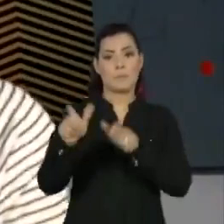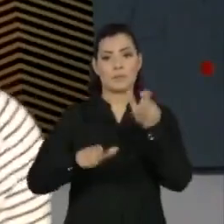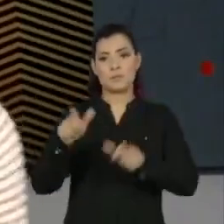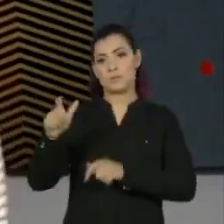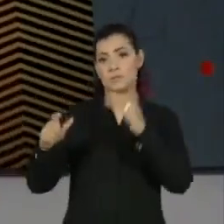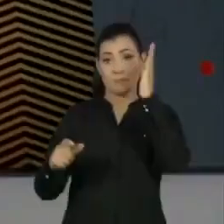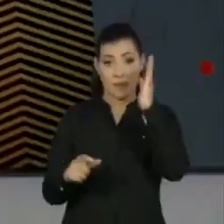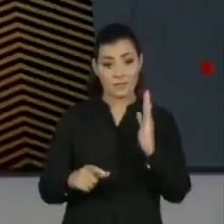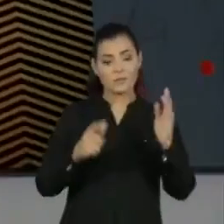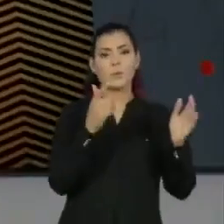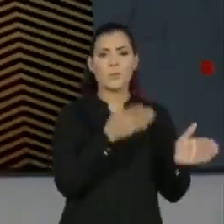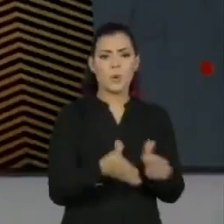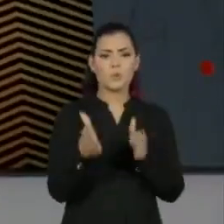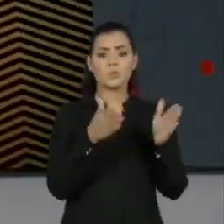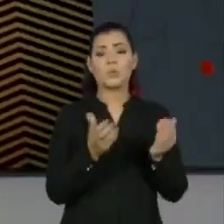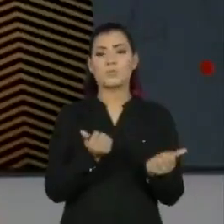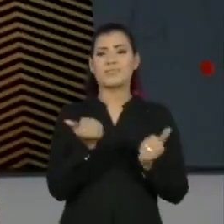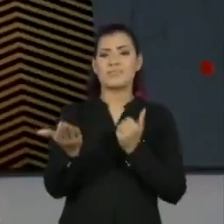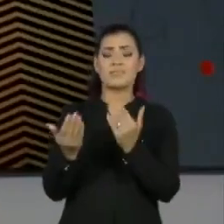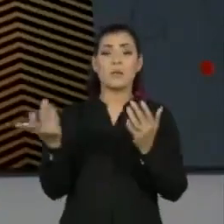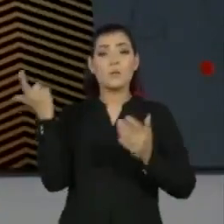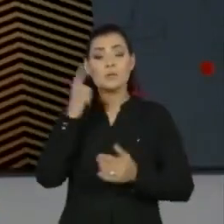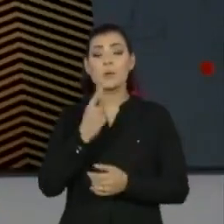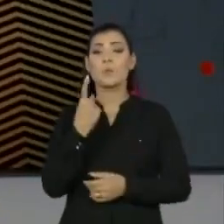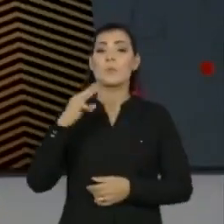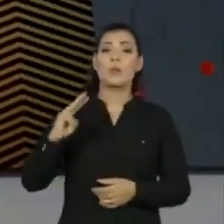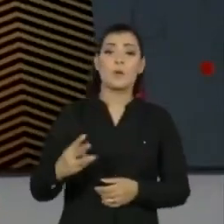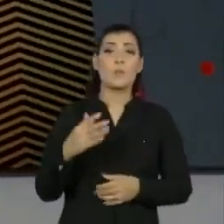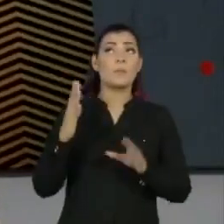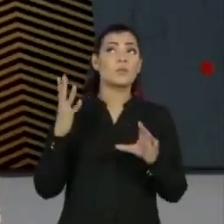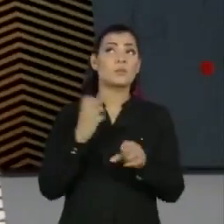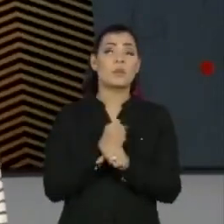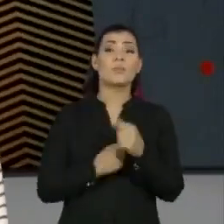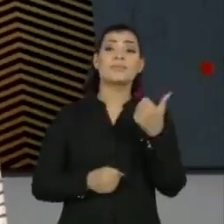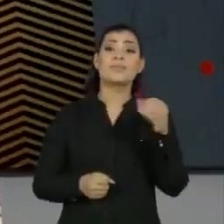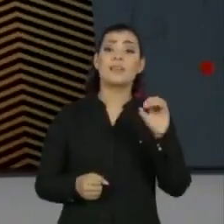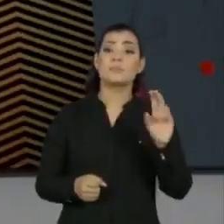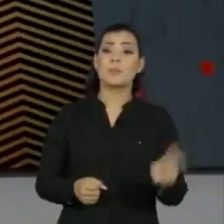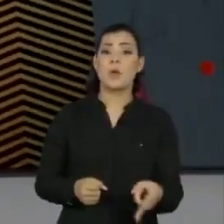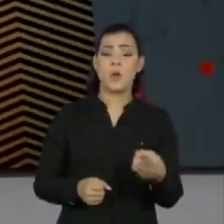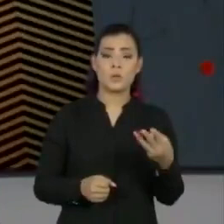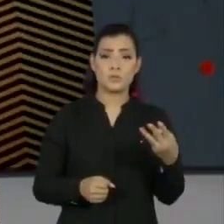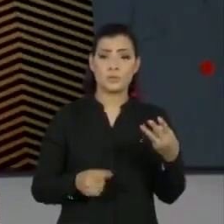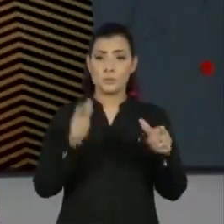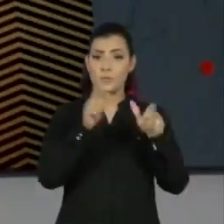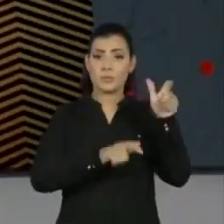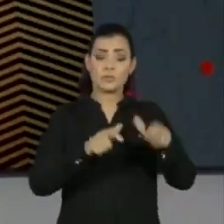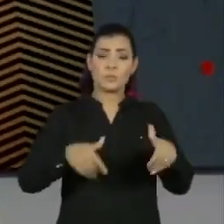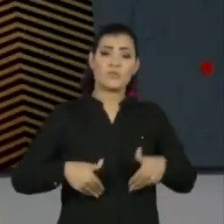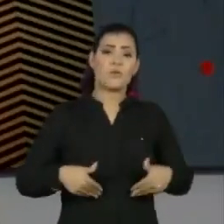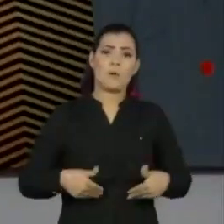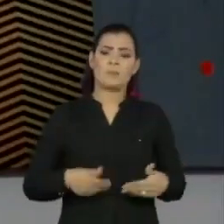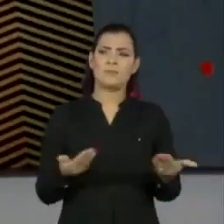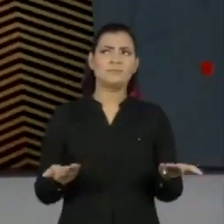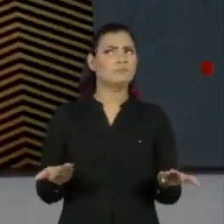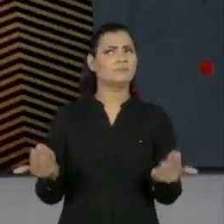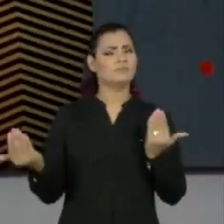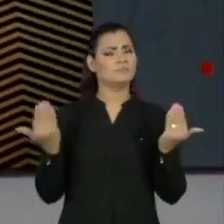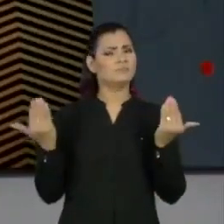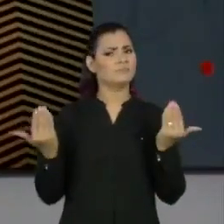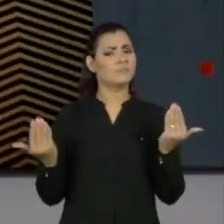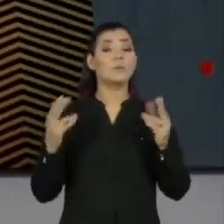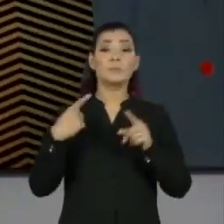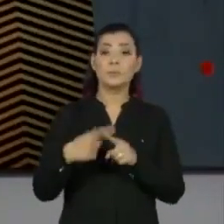o Brasil produz alimentos para um bilhão de pessoas, mas tem 10 milhões de famintos, é porque o direcionamento agrícola, os incentivos